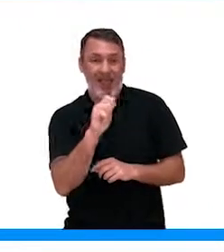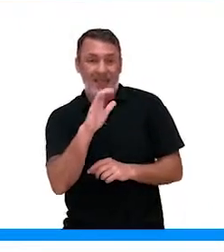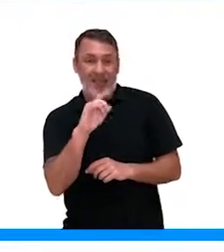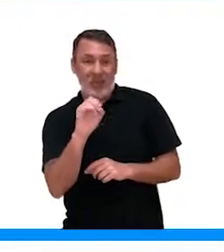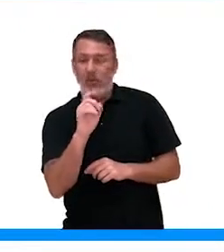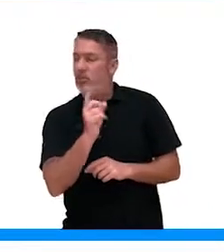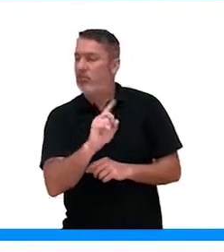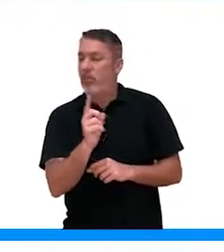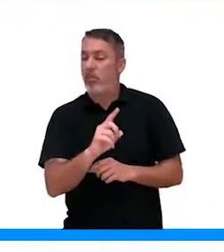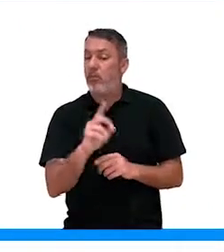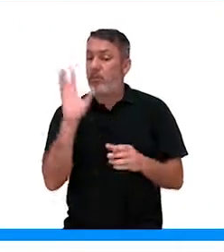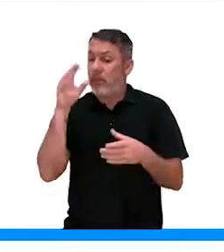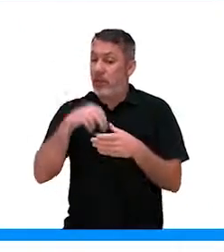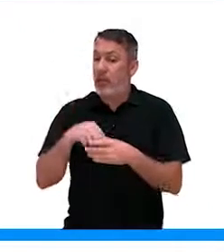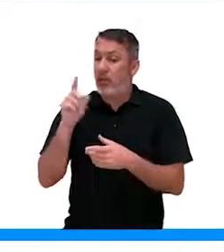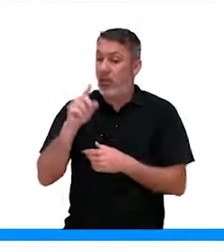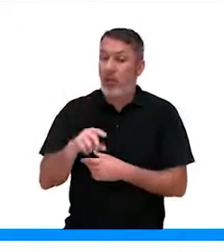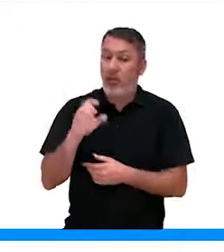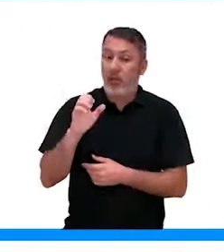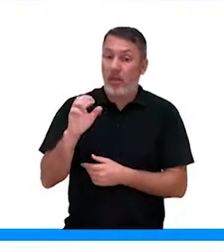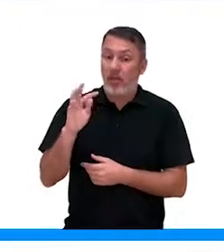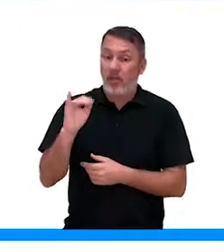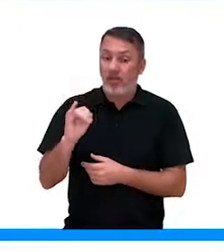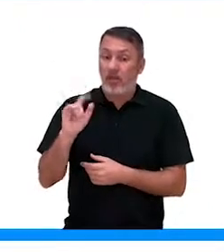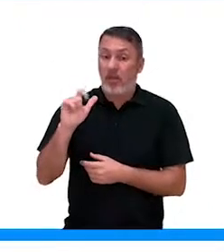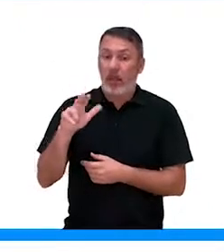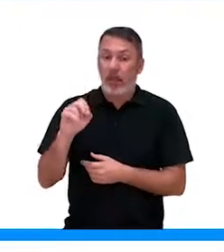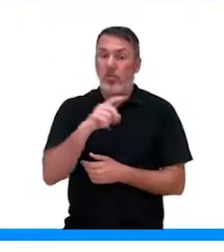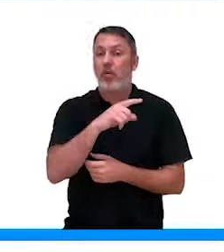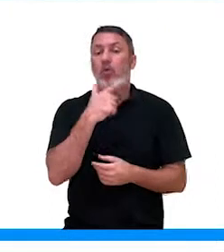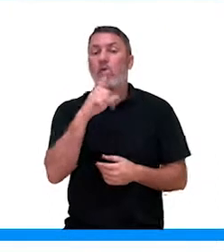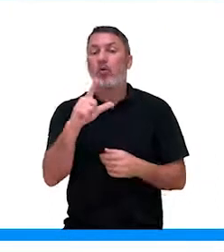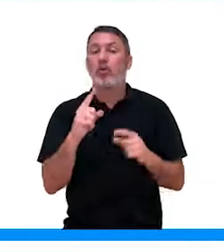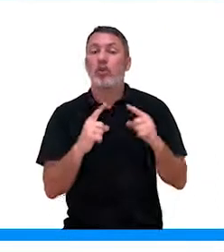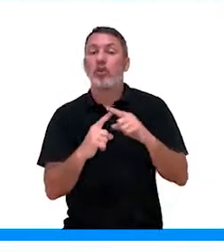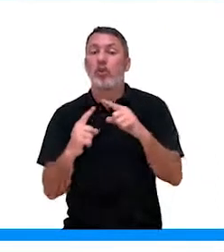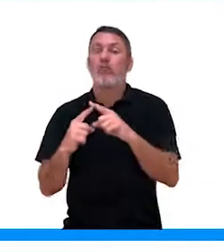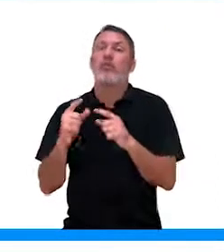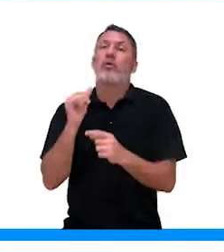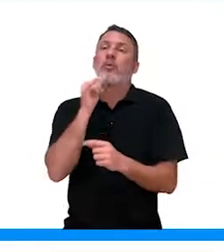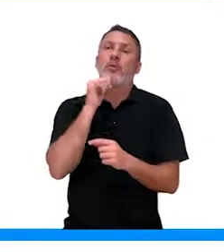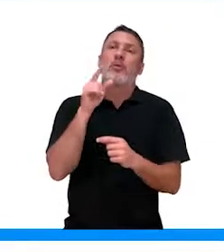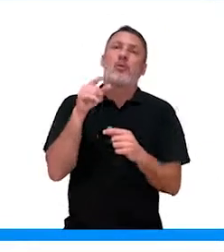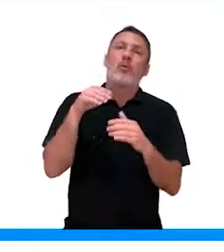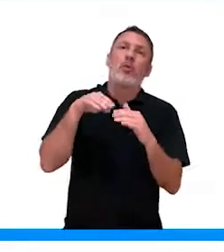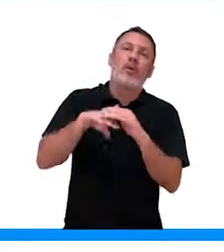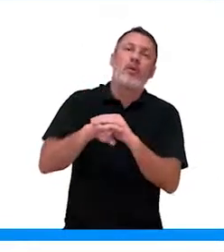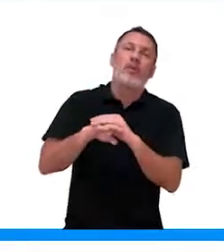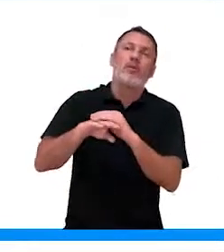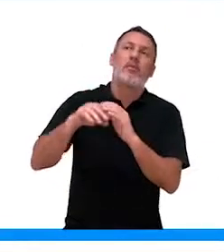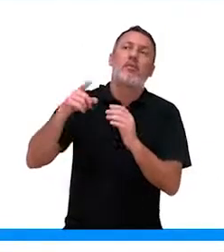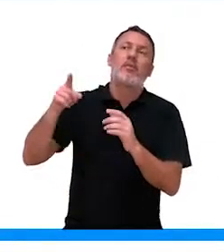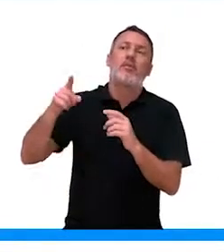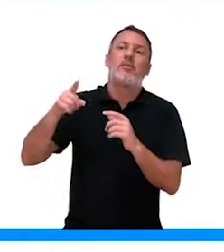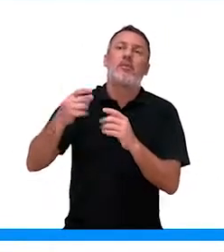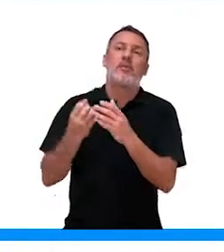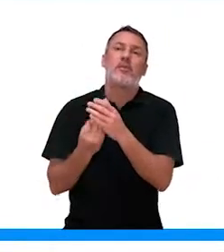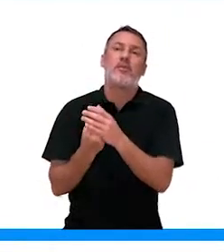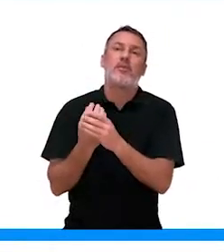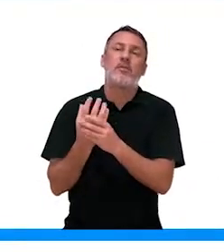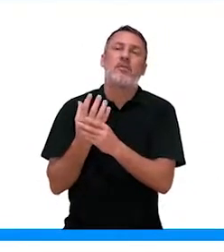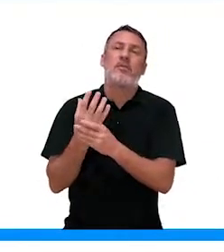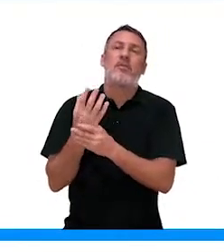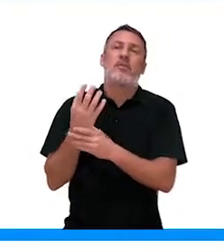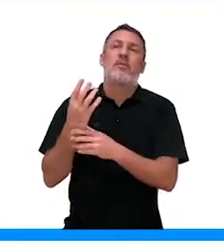ácido abscísico, ele está relacionado com outros fatores, como manter a dormência, impedir que a